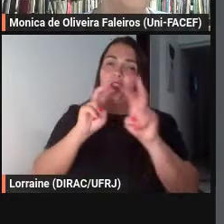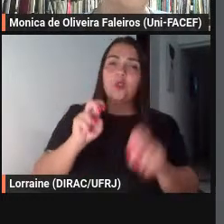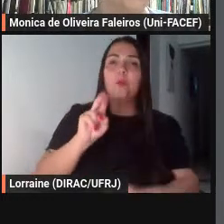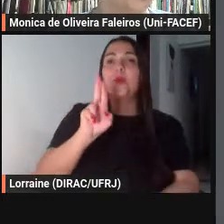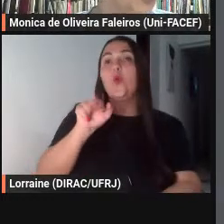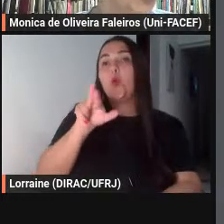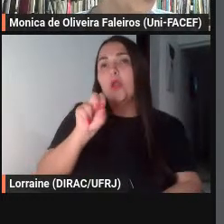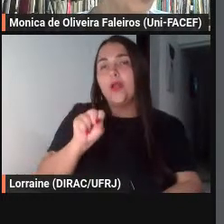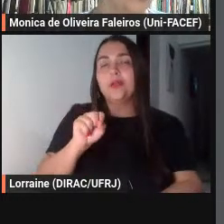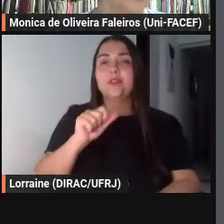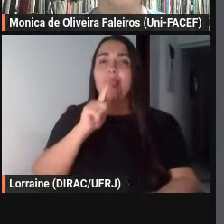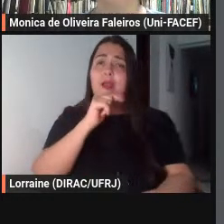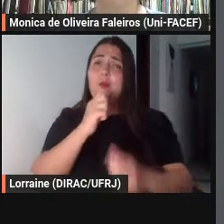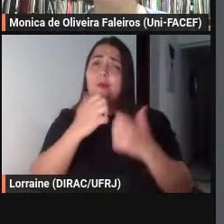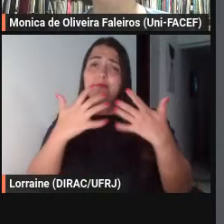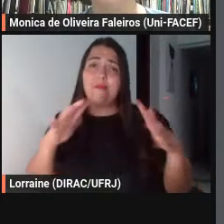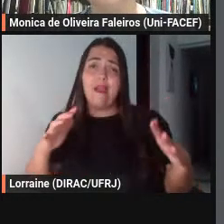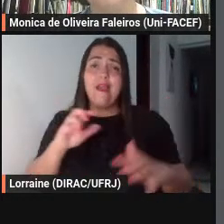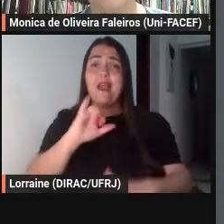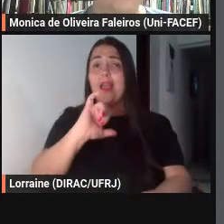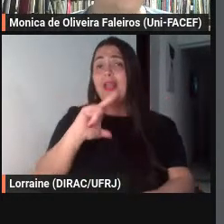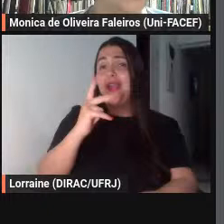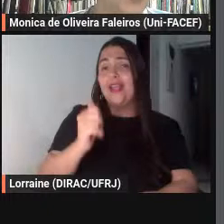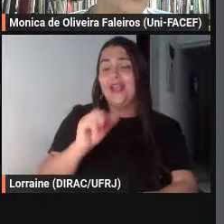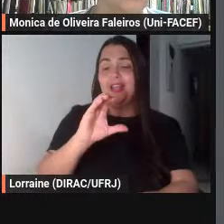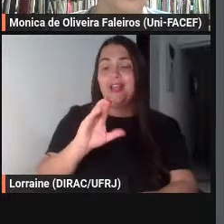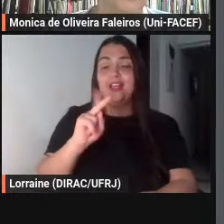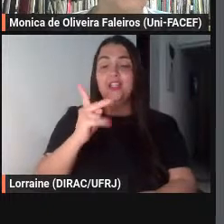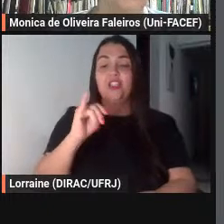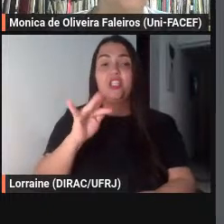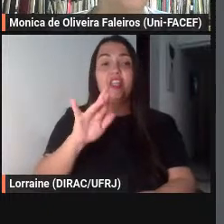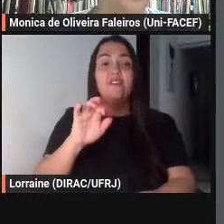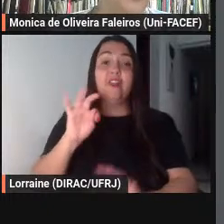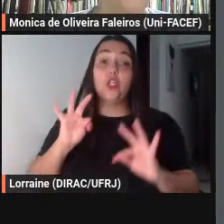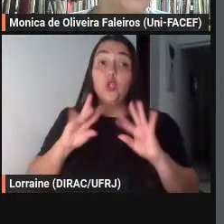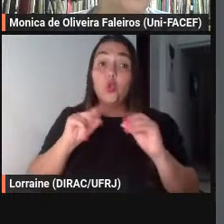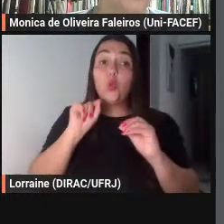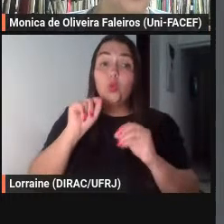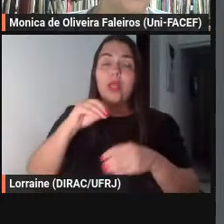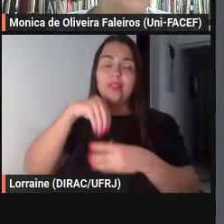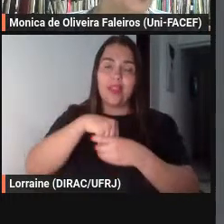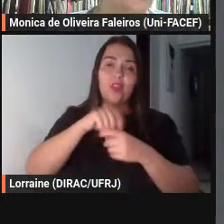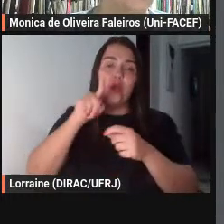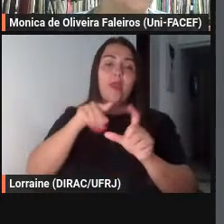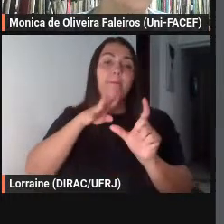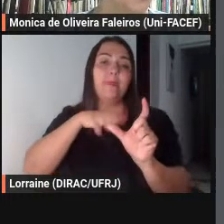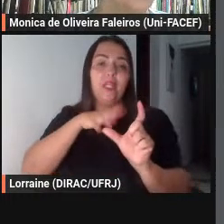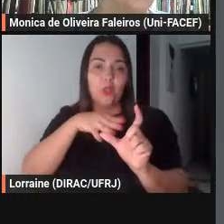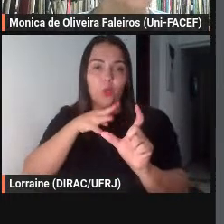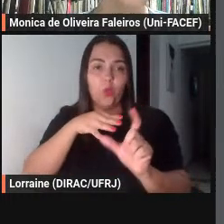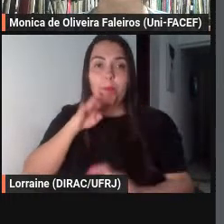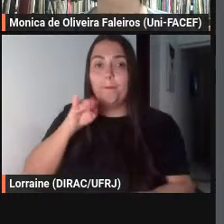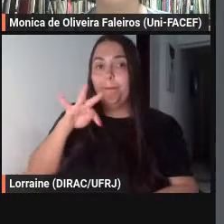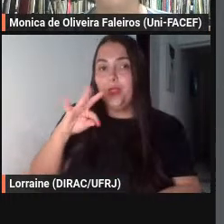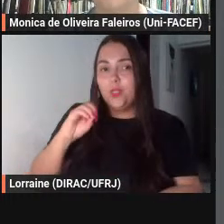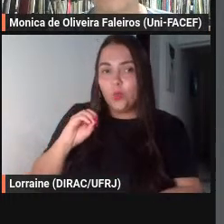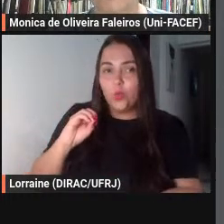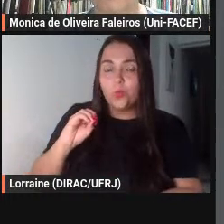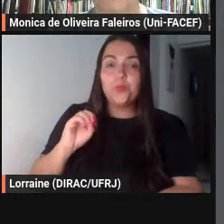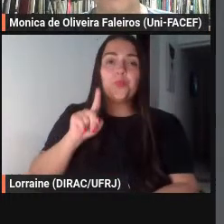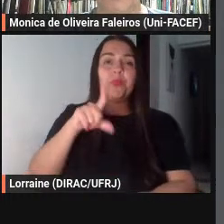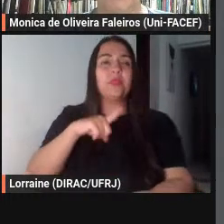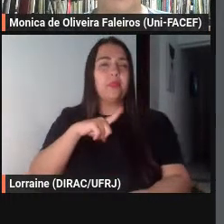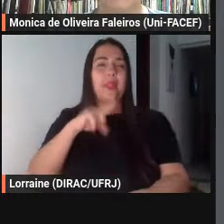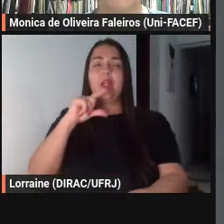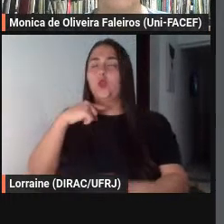ilha de chipre todos os elementos da narrativa do mito né até aí tudo bem narrativa essa que se mostra duvidosa